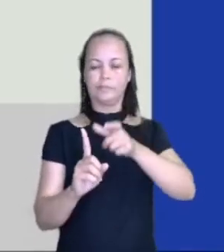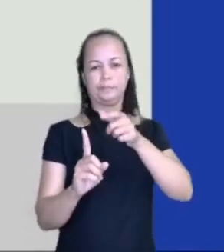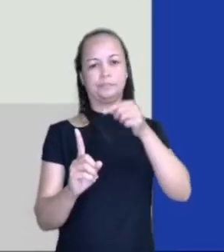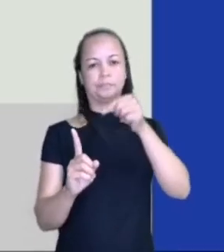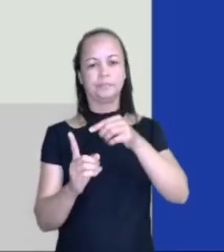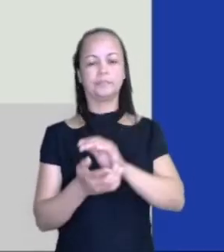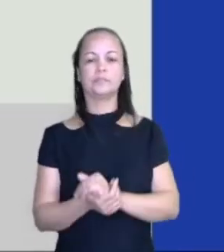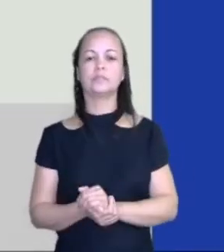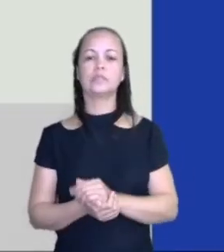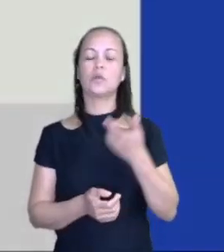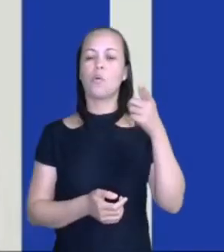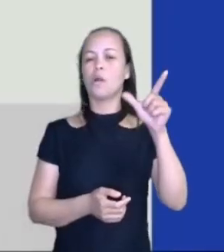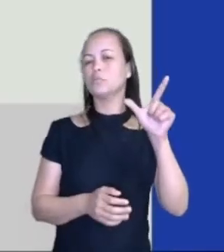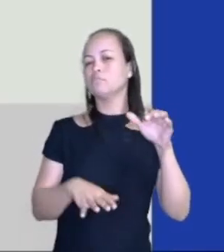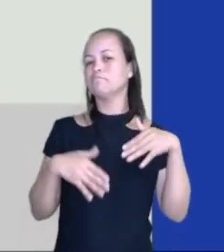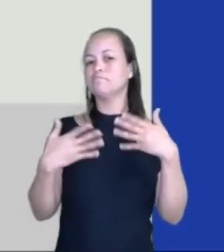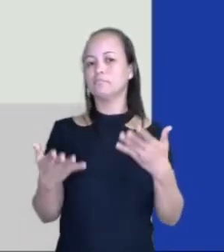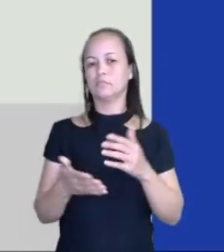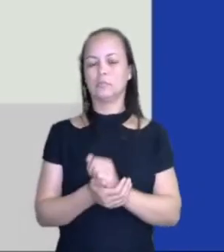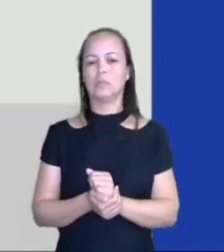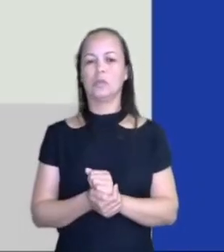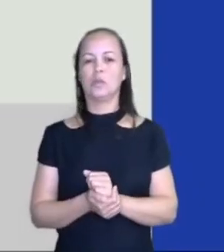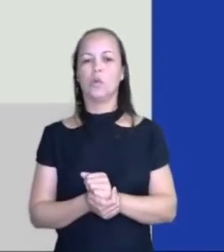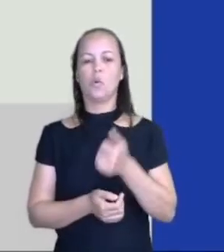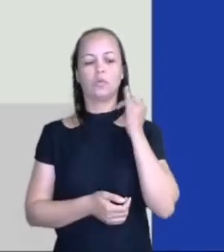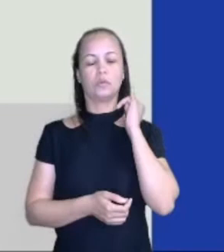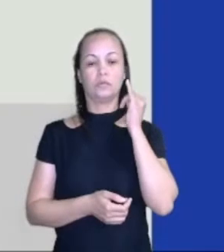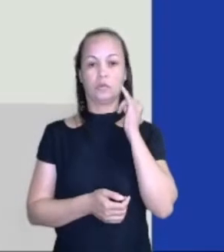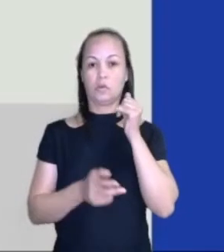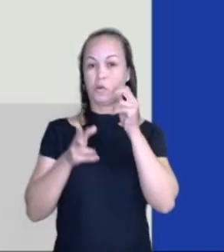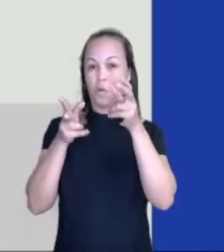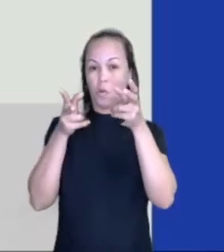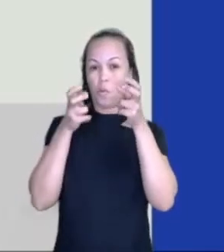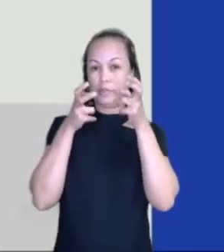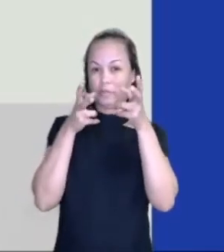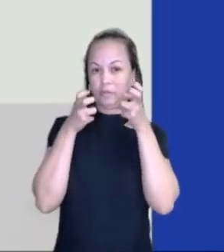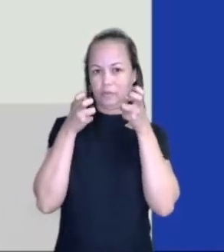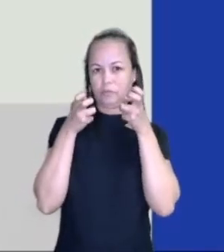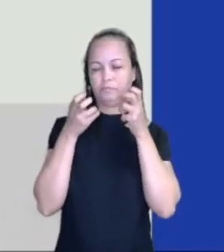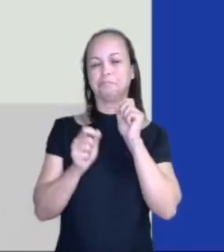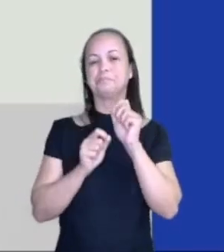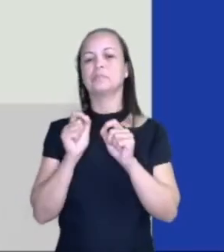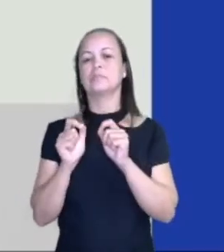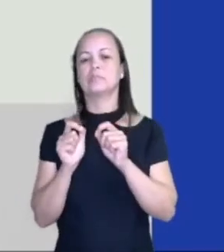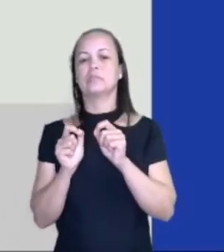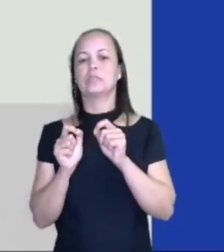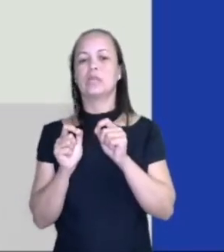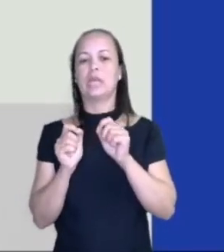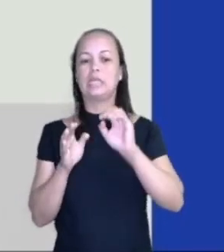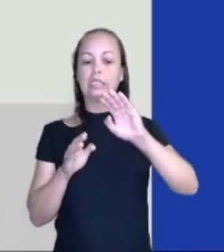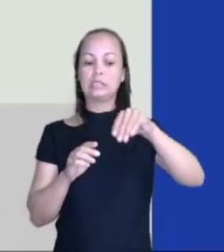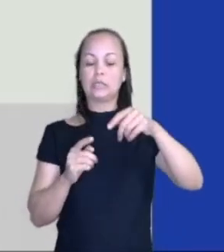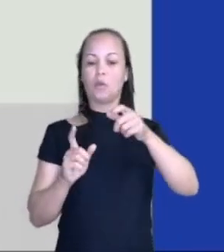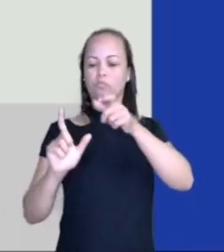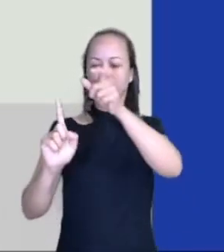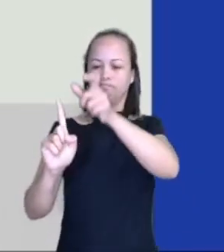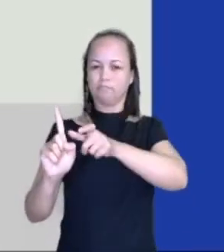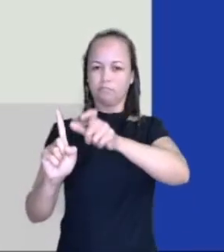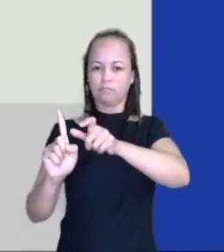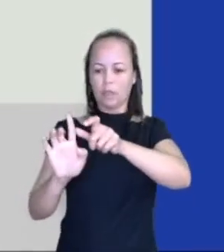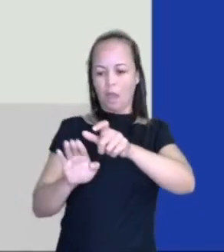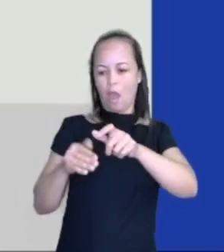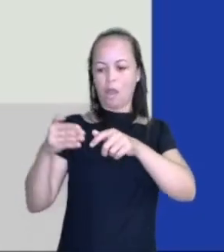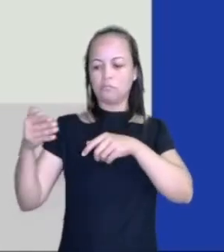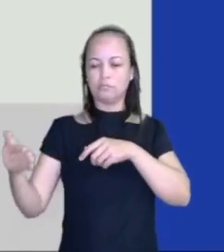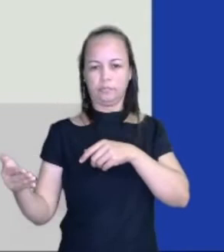qual seria o outro narrador? O narrador observador. É aquele que não participa da história. Então, existe